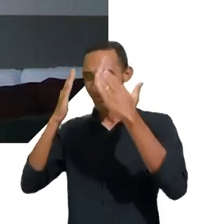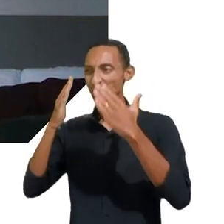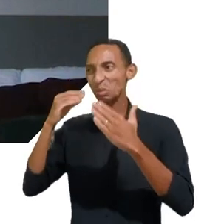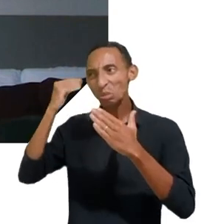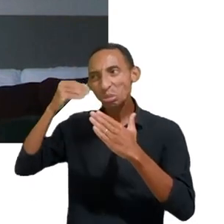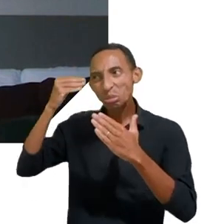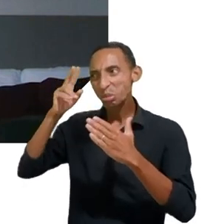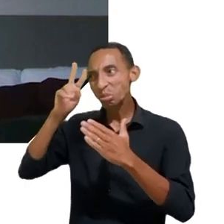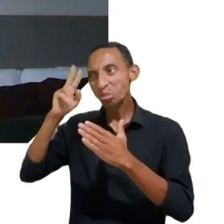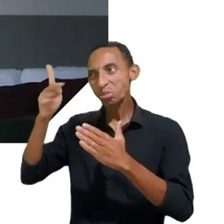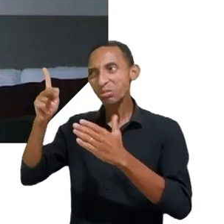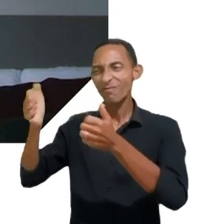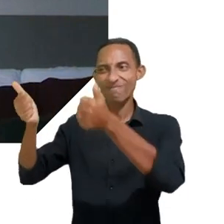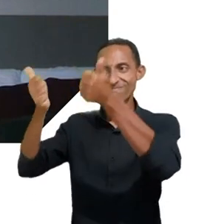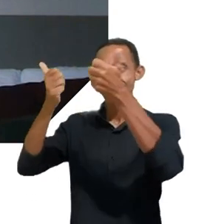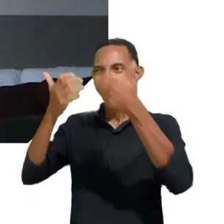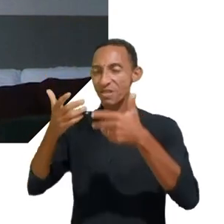Rafael